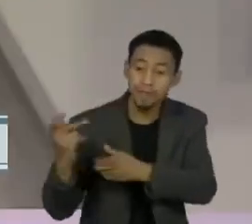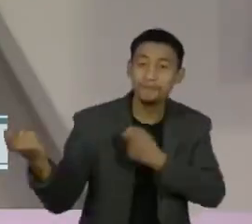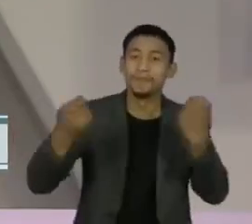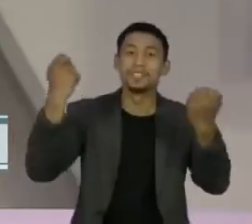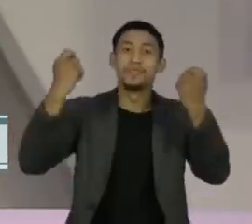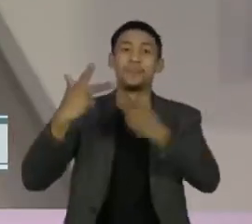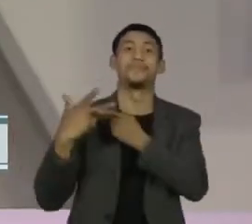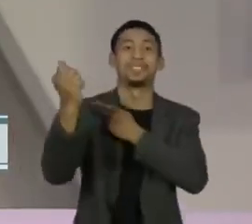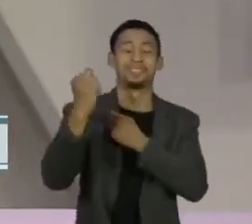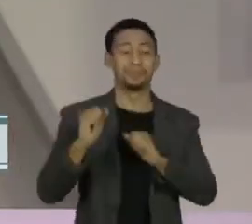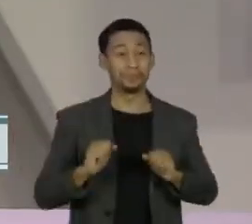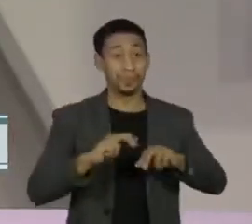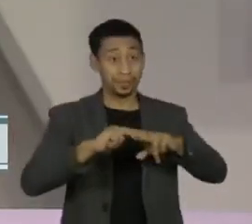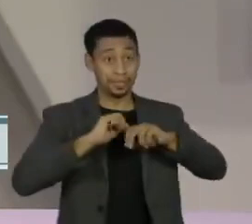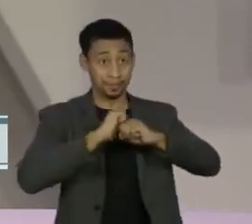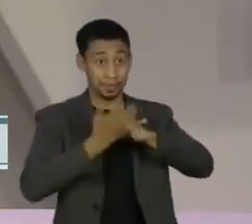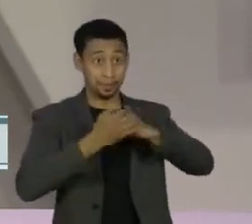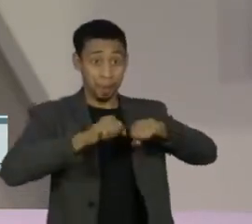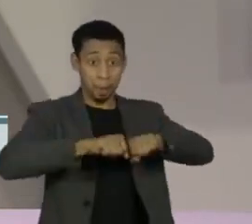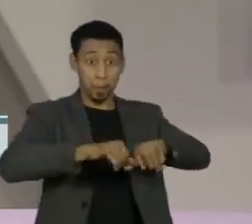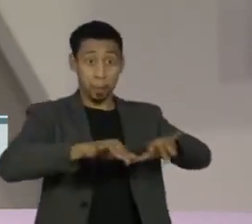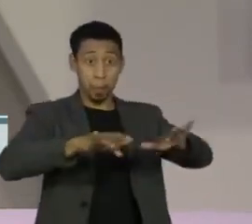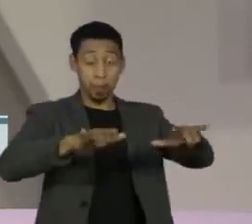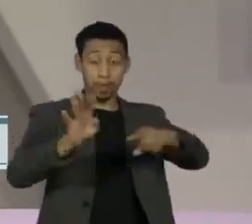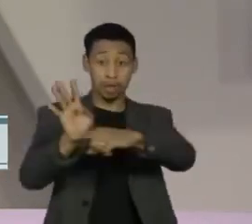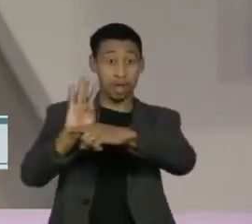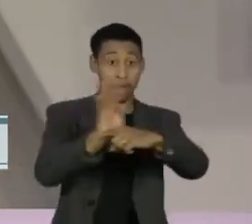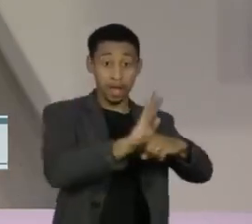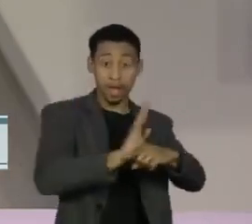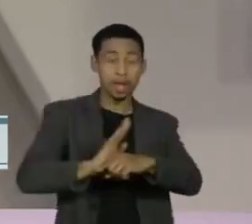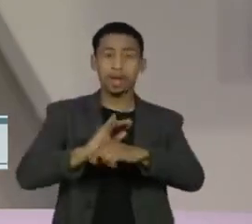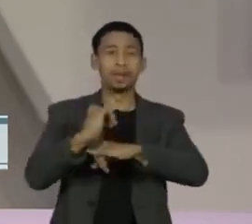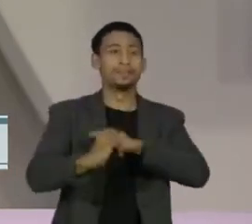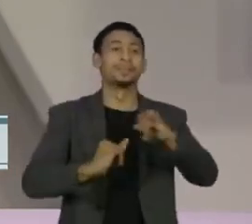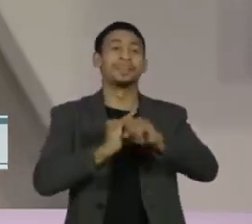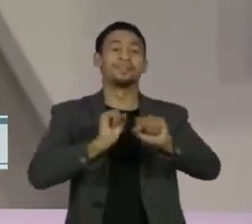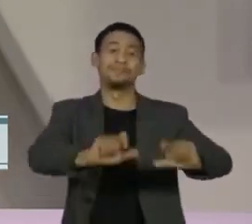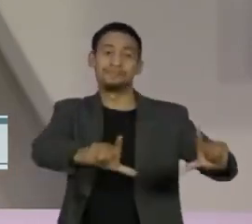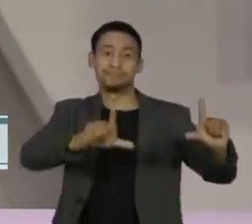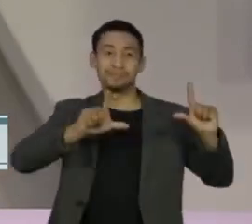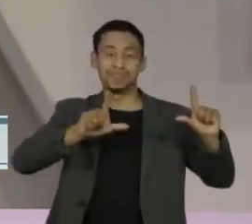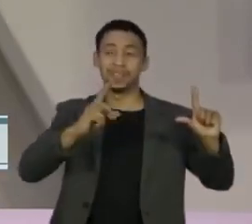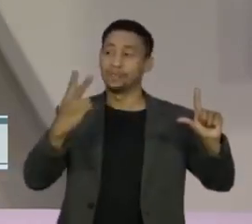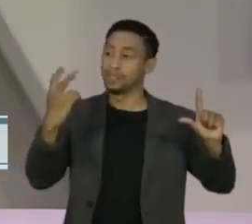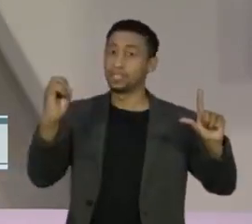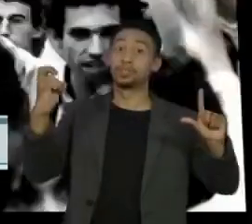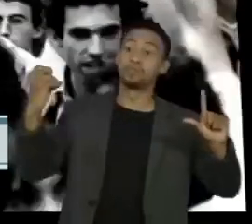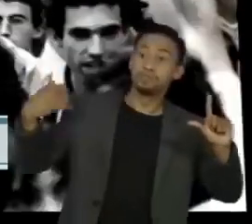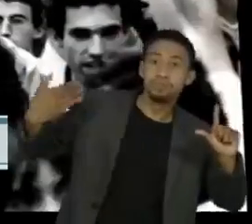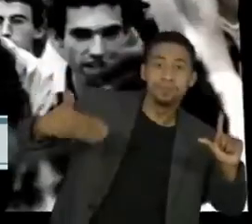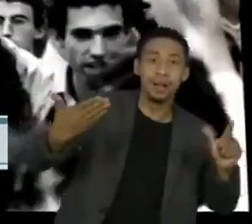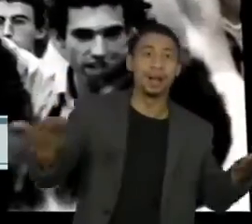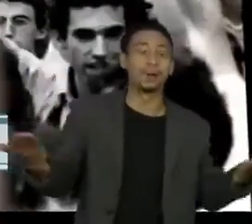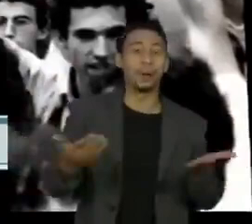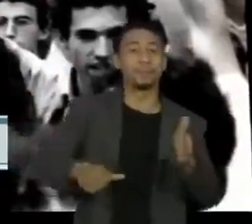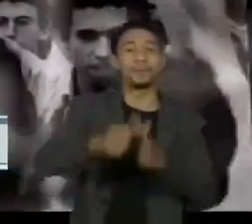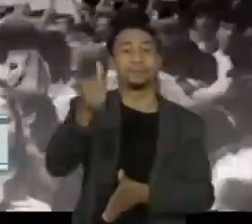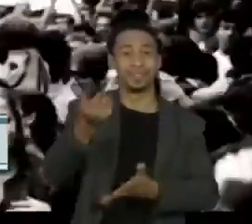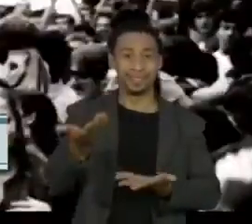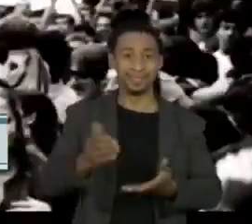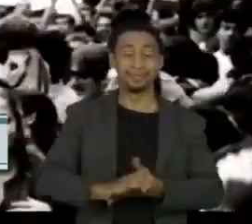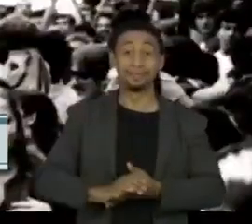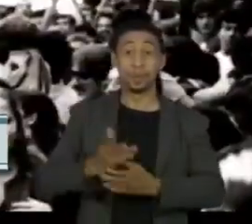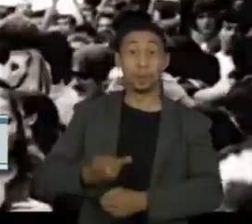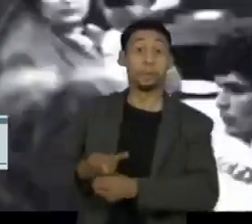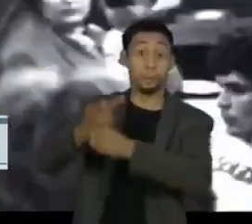Por conta da pandemia, a maior parte das exibições foi online pela primeira vez em 25 edições. O prêmio